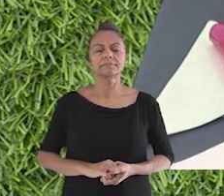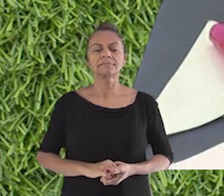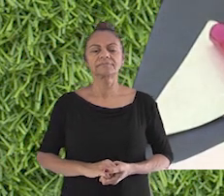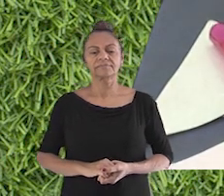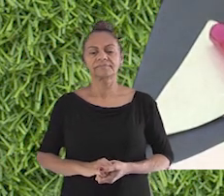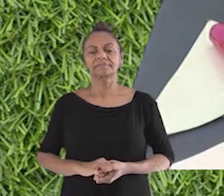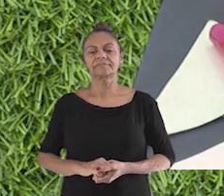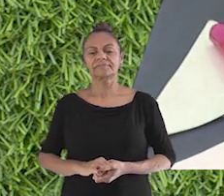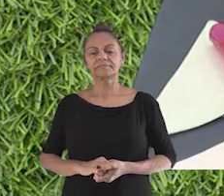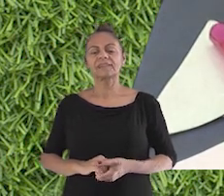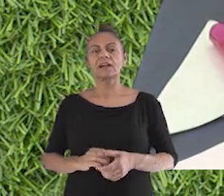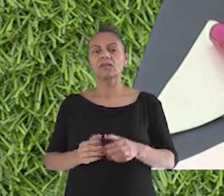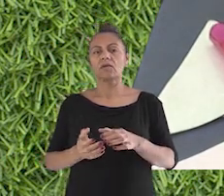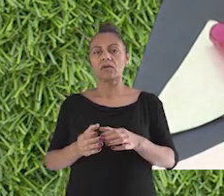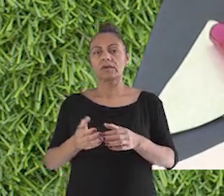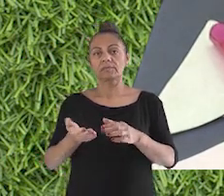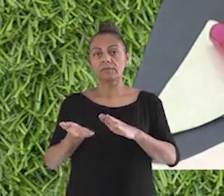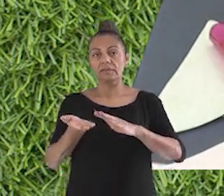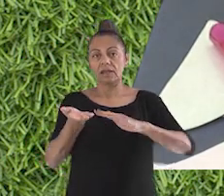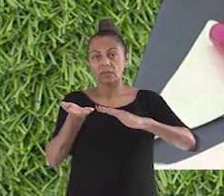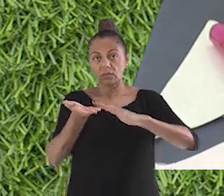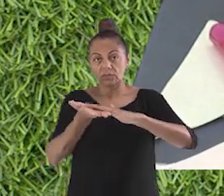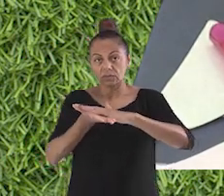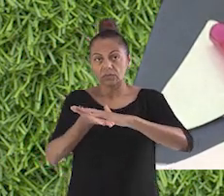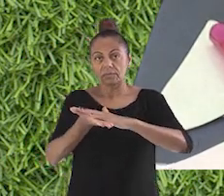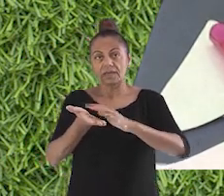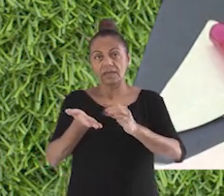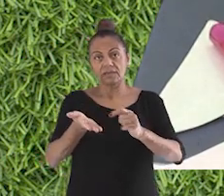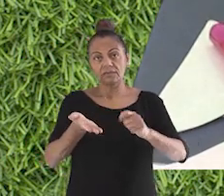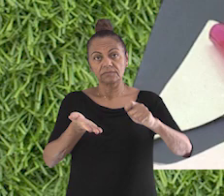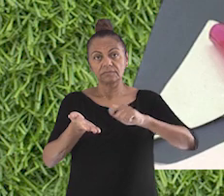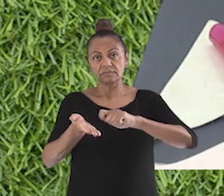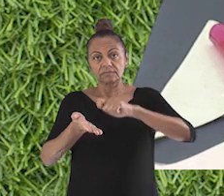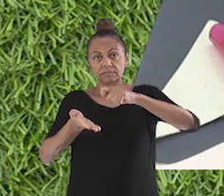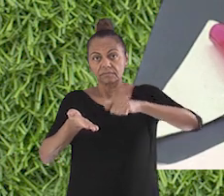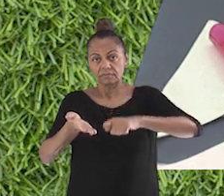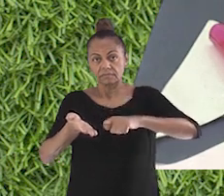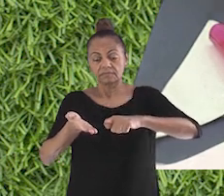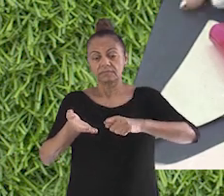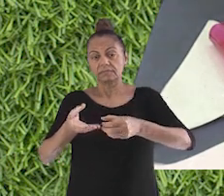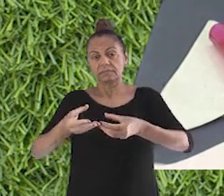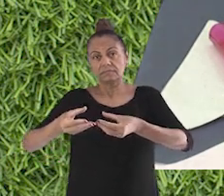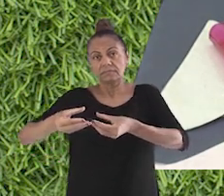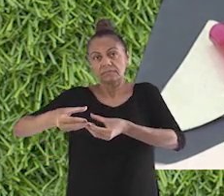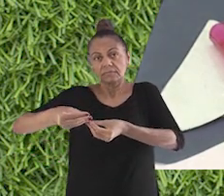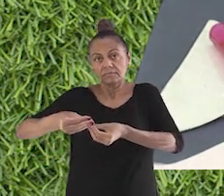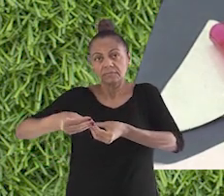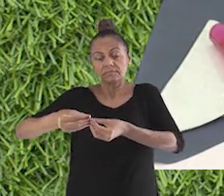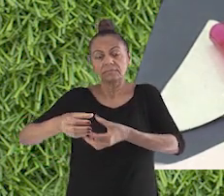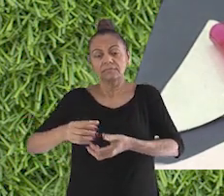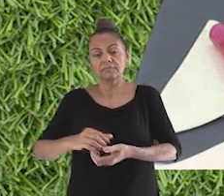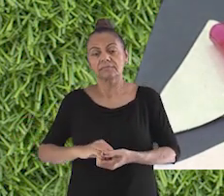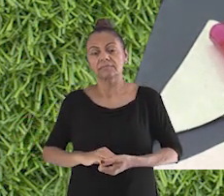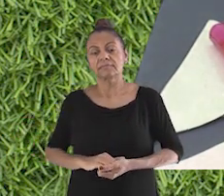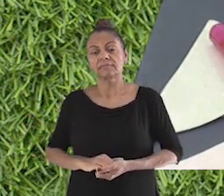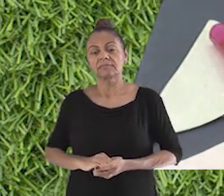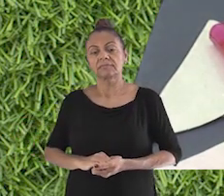Agora, nós vamos fazer um sanduíche. E vamos colocar a lente aqui no meio. Vamos passar a cola, então.